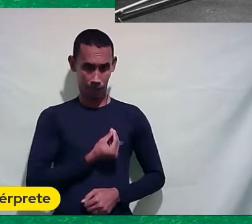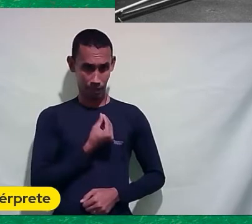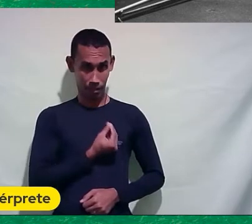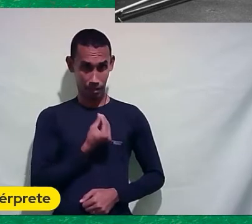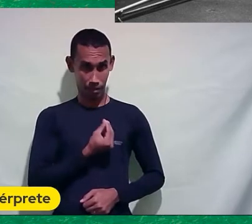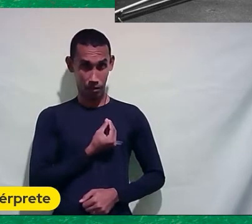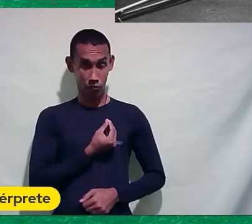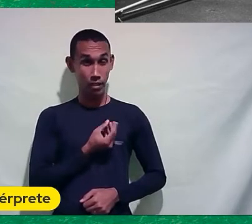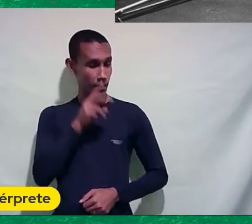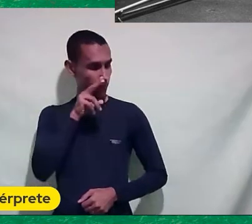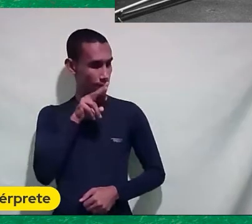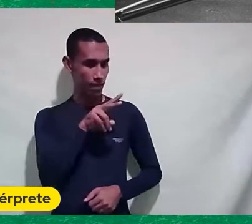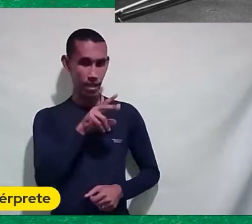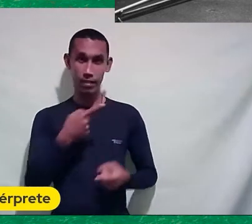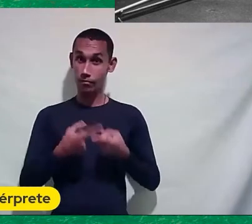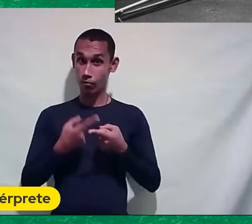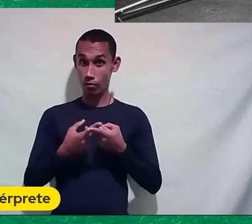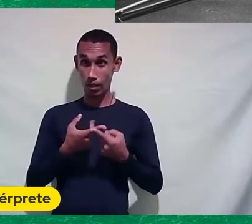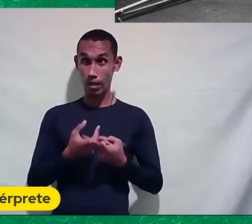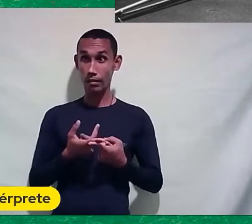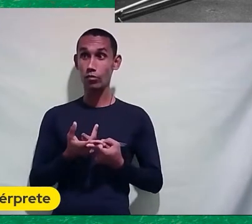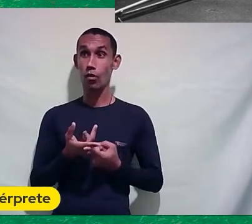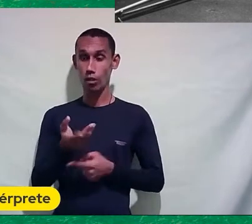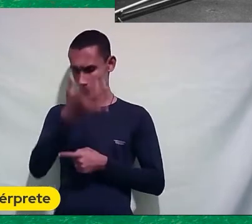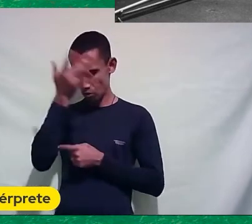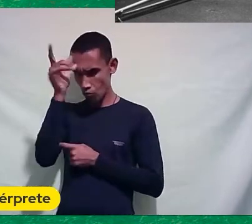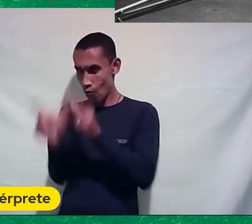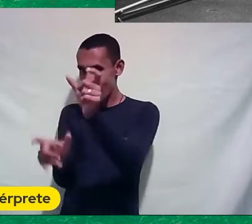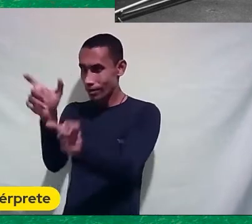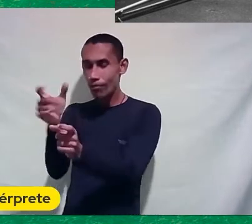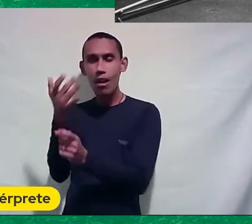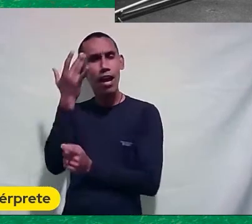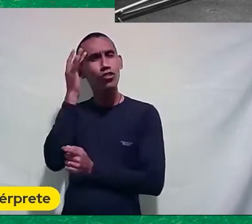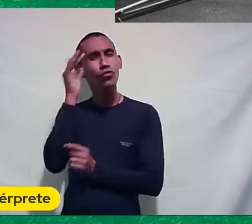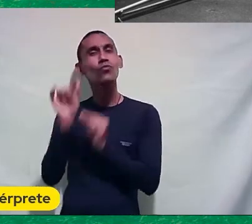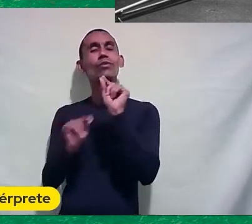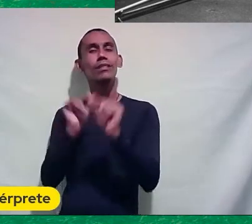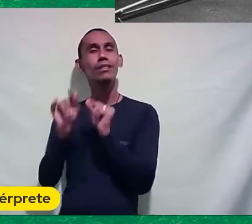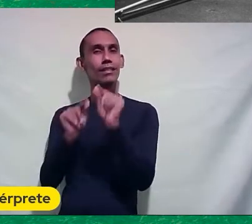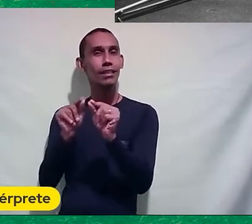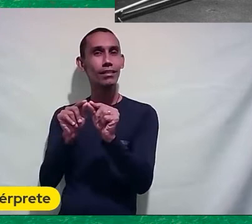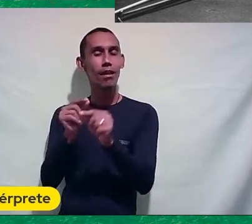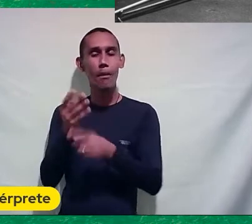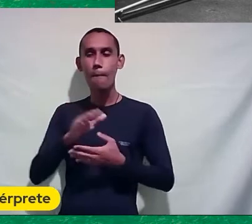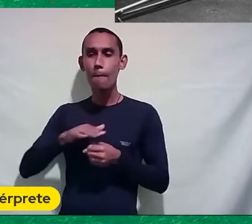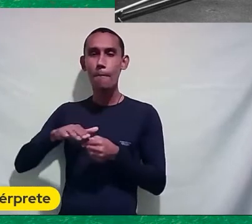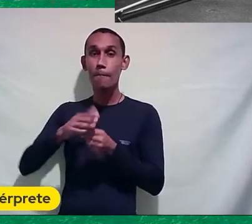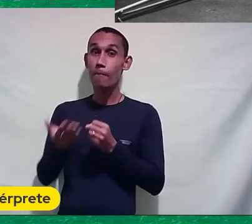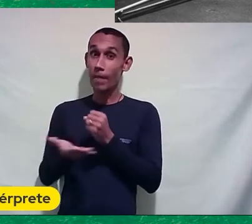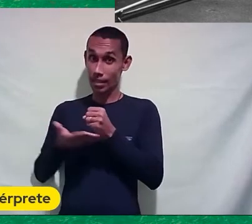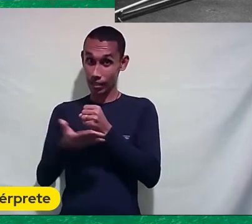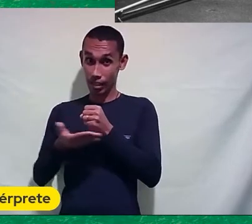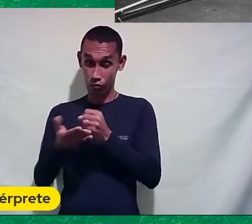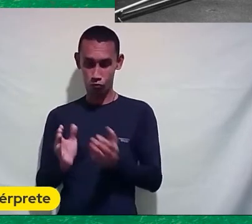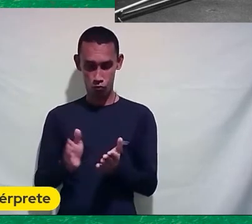pessoal da Sinuca também São os caras que estão achando Que estão Baseados no livro do João Antônio